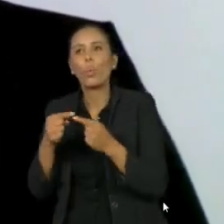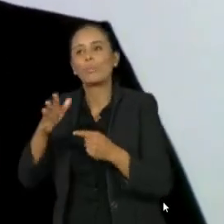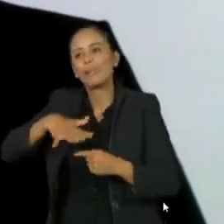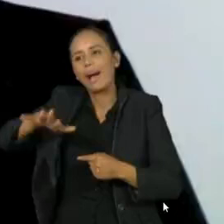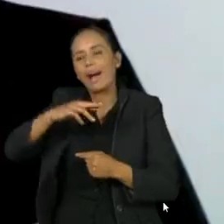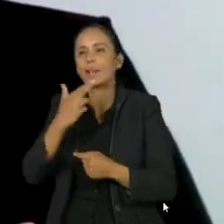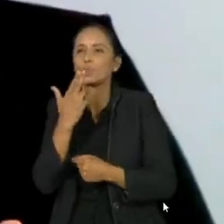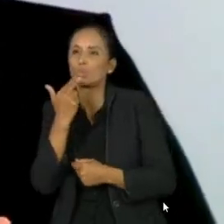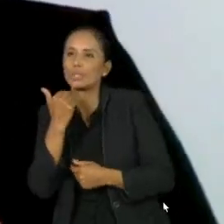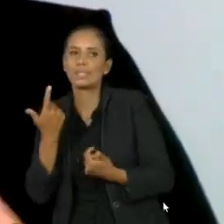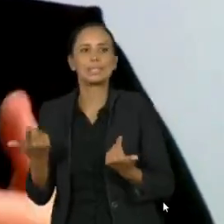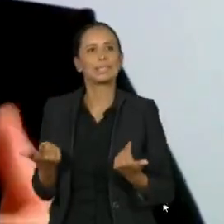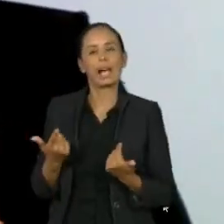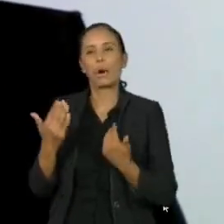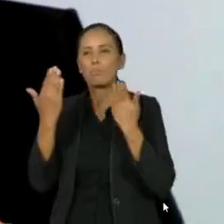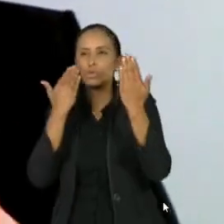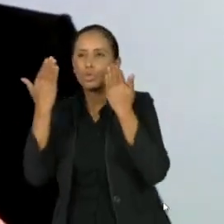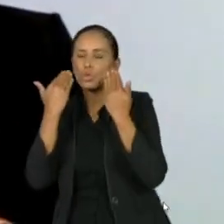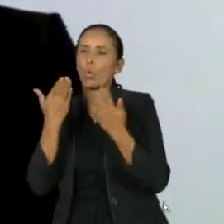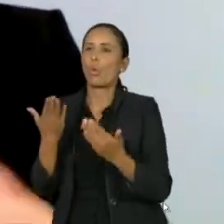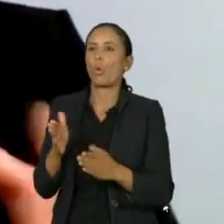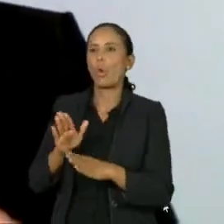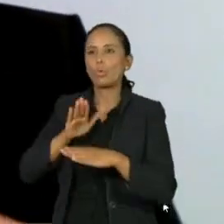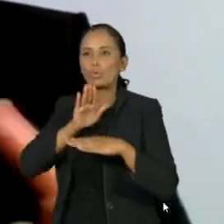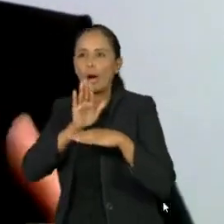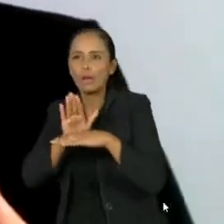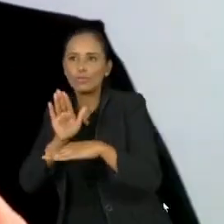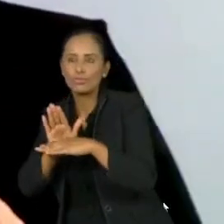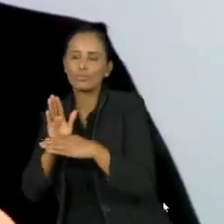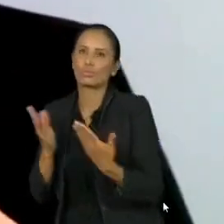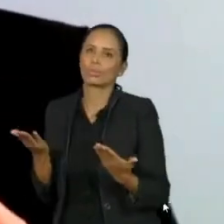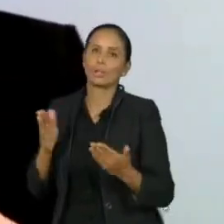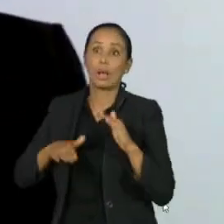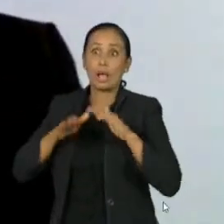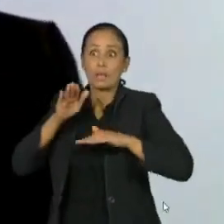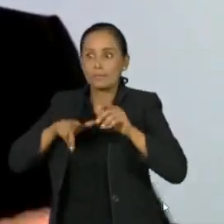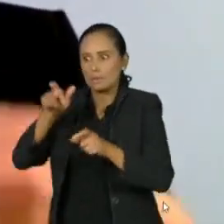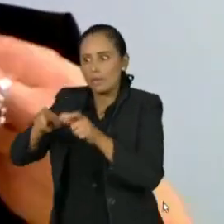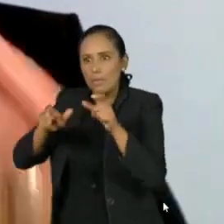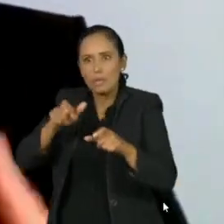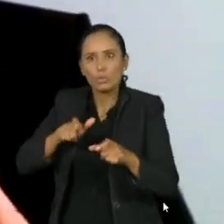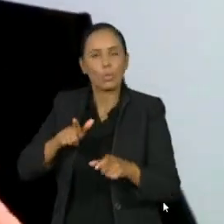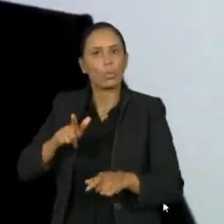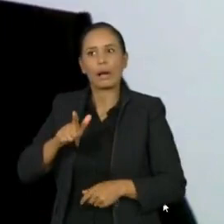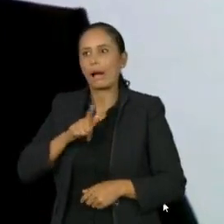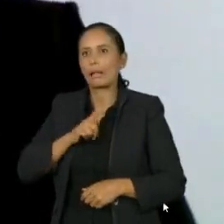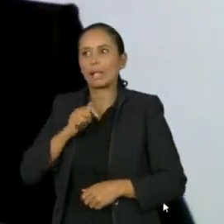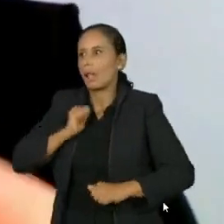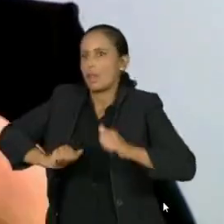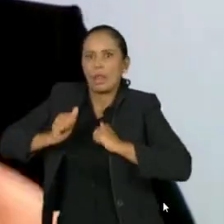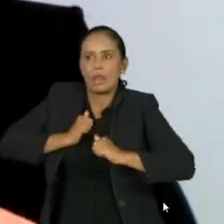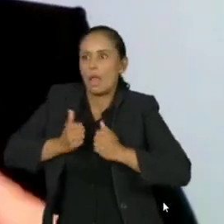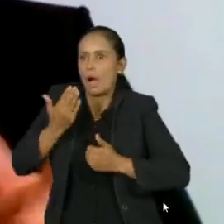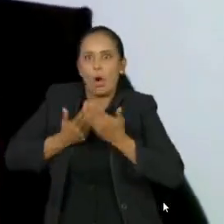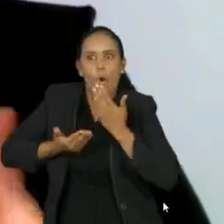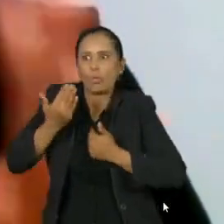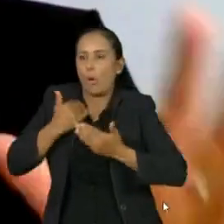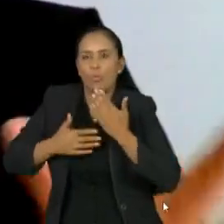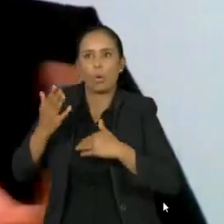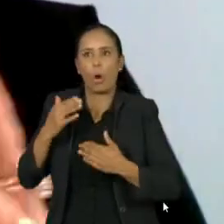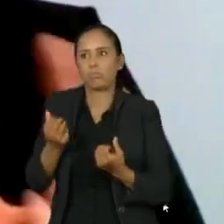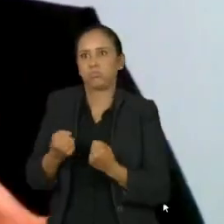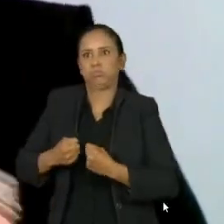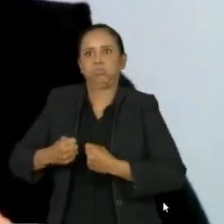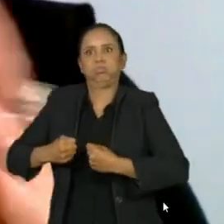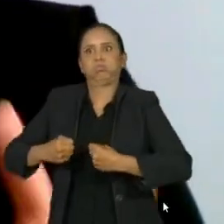vezes o auxílio de um psicólogo, até de um psiquiatra. A gente tem transtornos alimentares de compulsão, de anorexia, enfim,